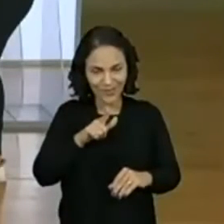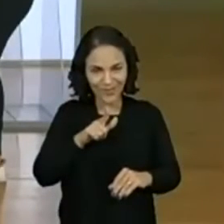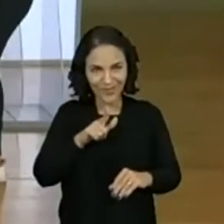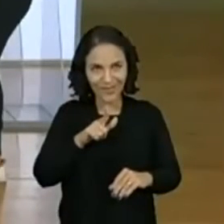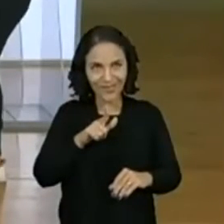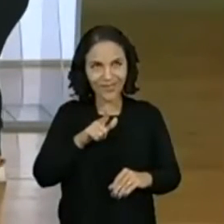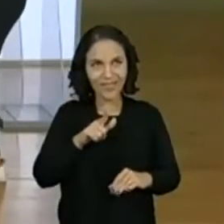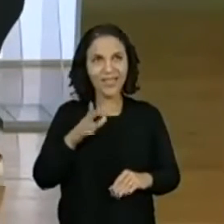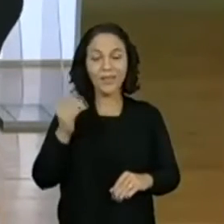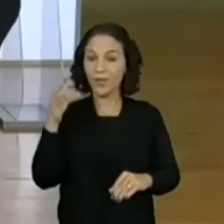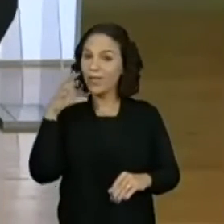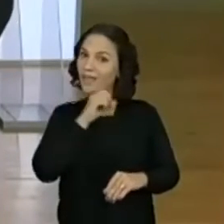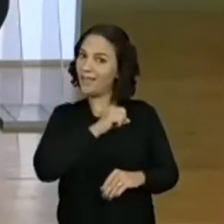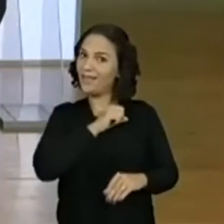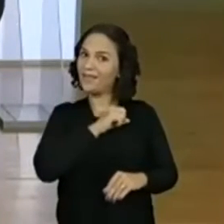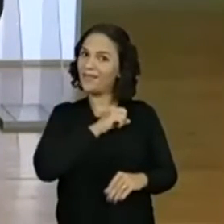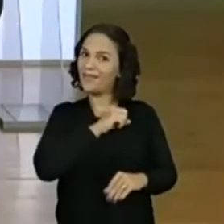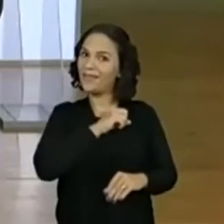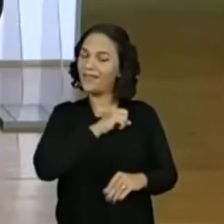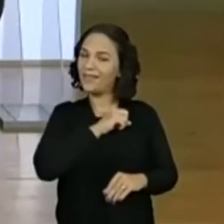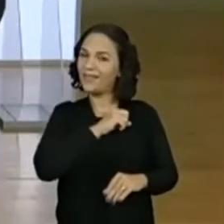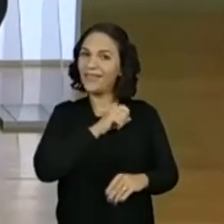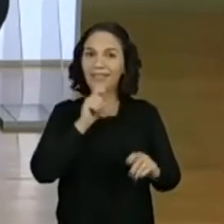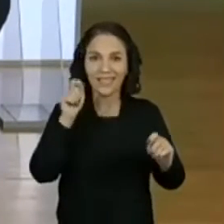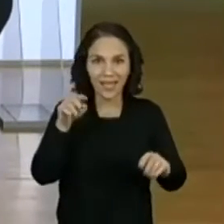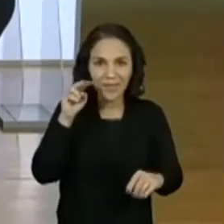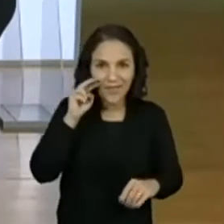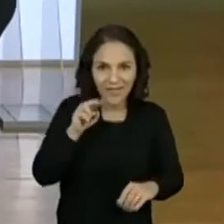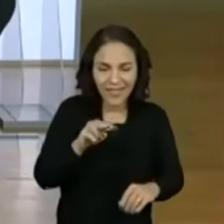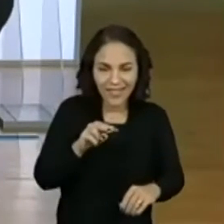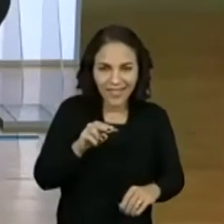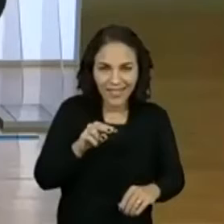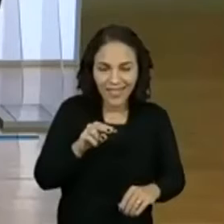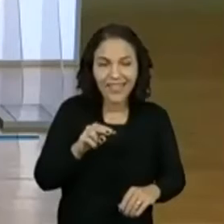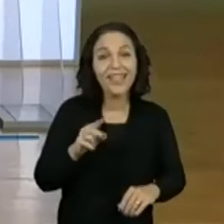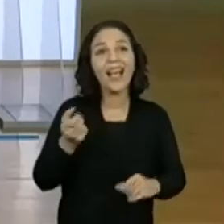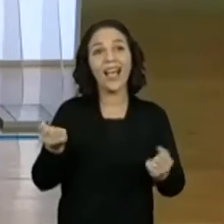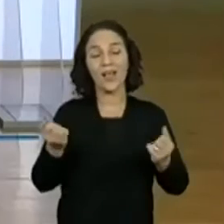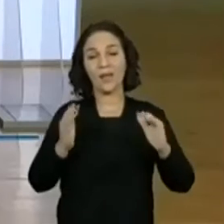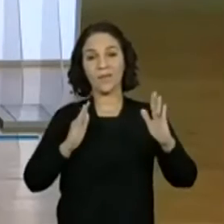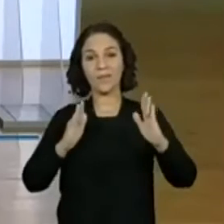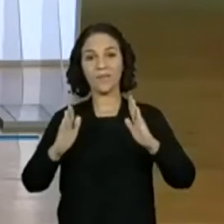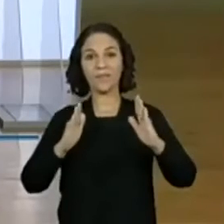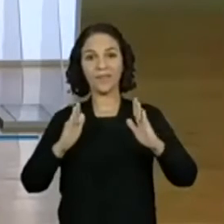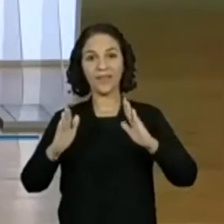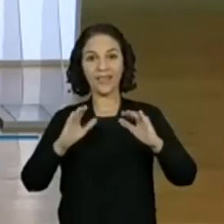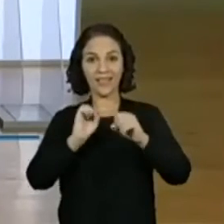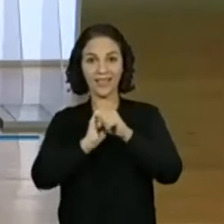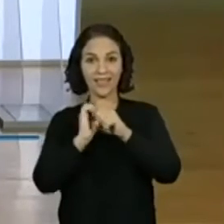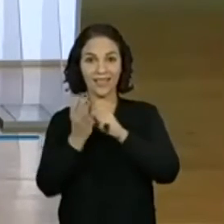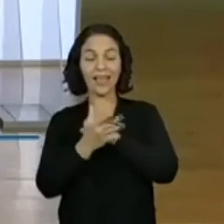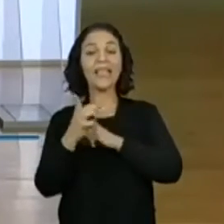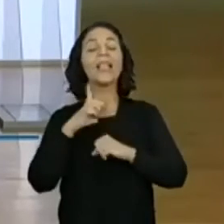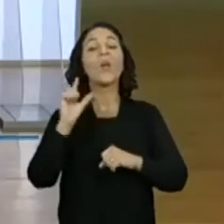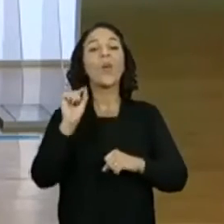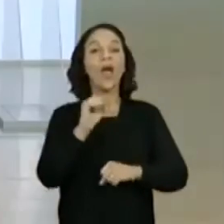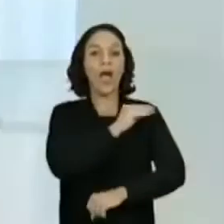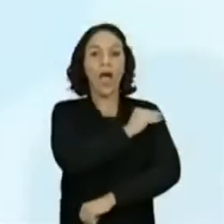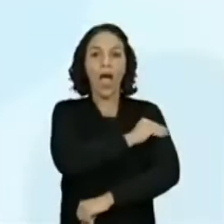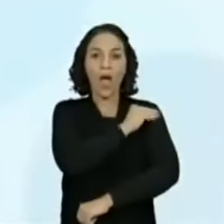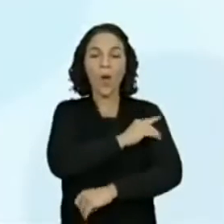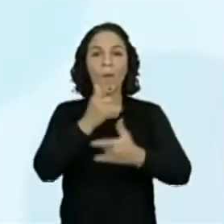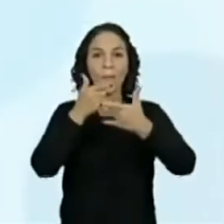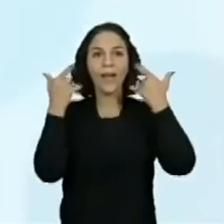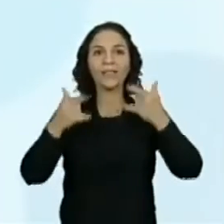Passei muito rapidinho. Todo mundo conseguiu ver? Na época de pandemia, nós temos muito álcool em gel e